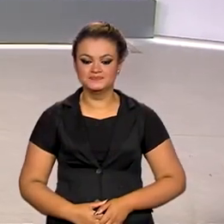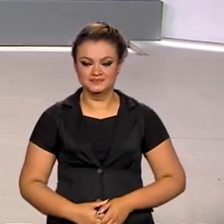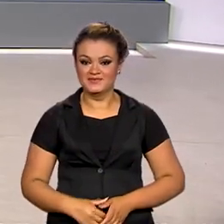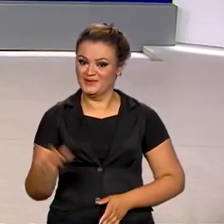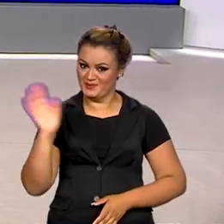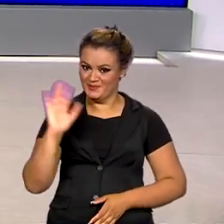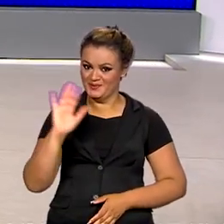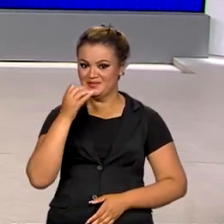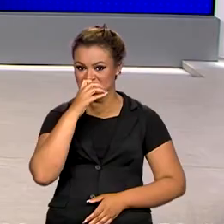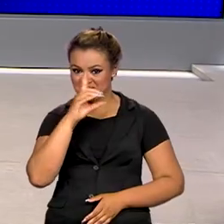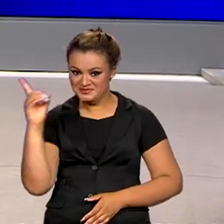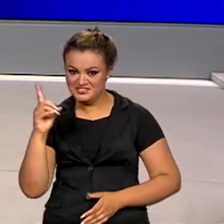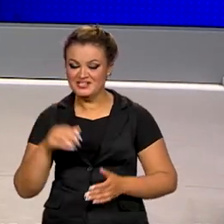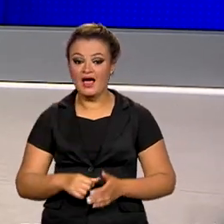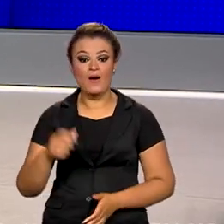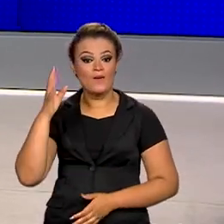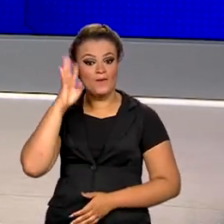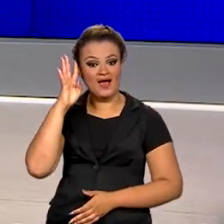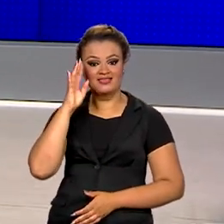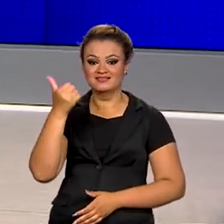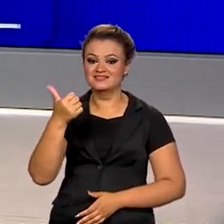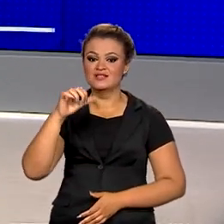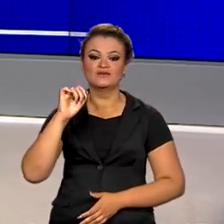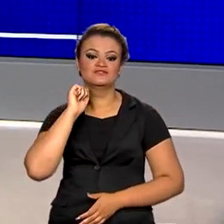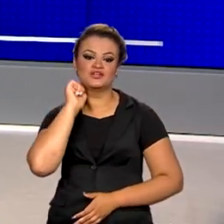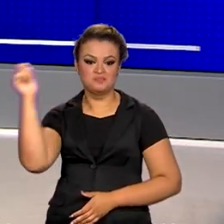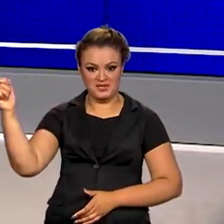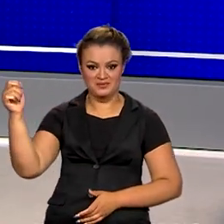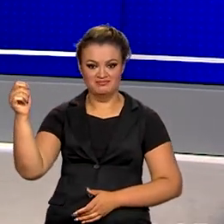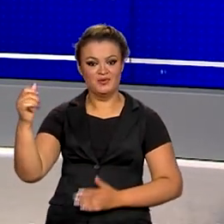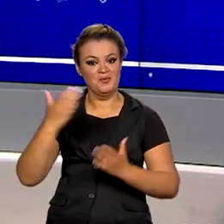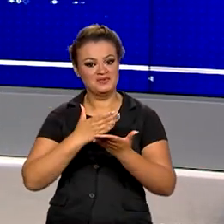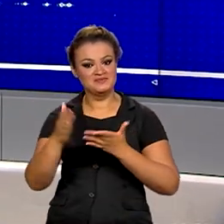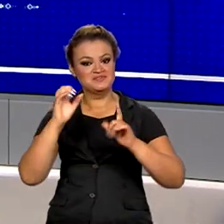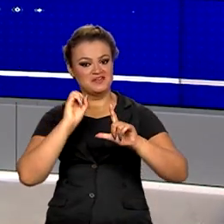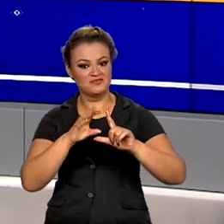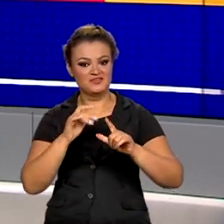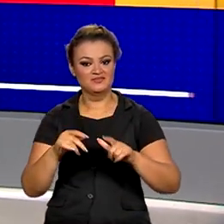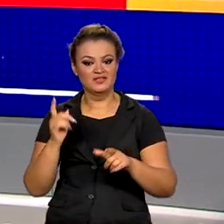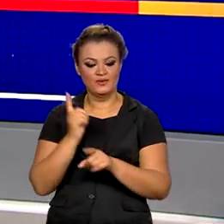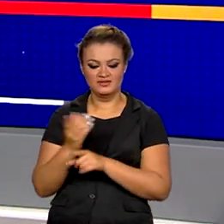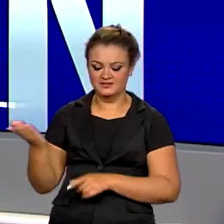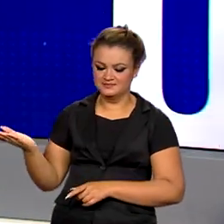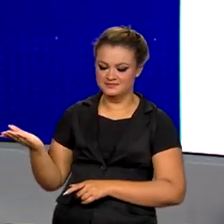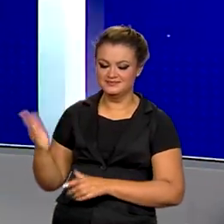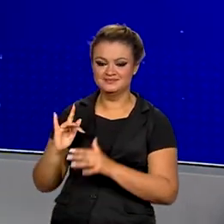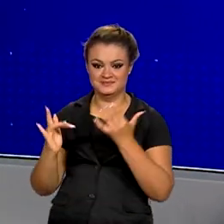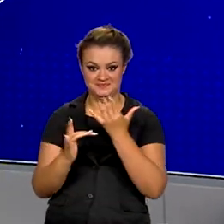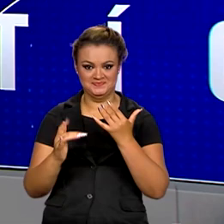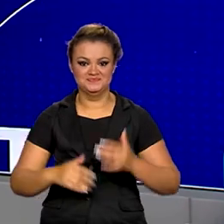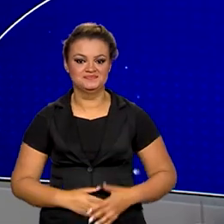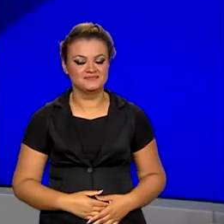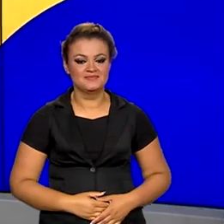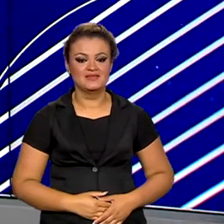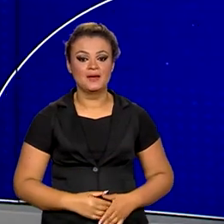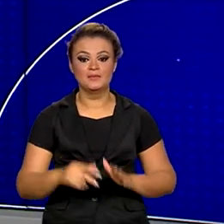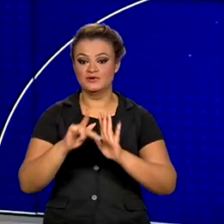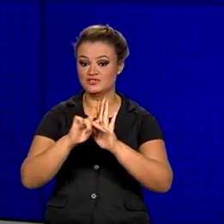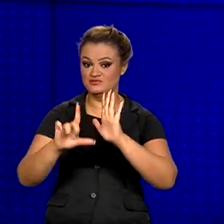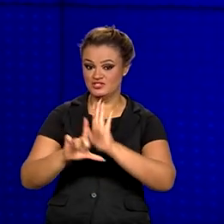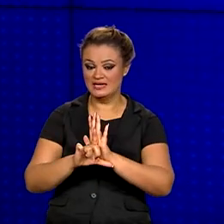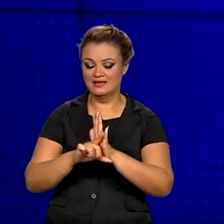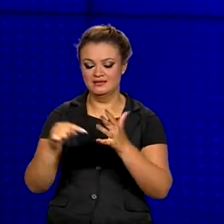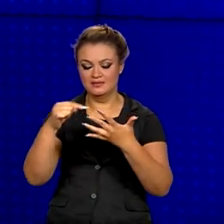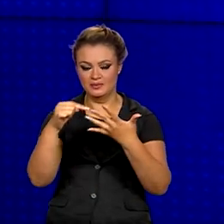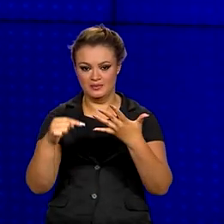Olá, bom dia. Quarta-feira, 19 de abril, estamos ao vivo também pelas redes sociais. O projeto de lei que